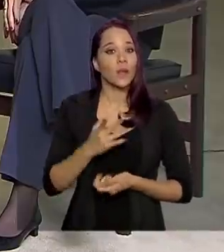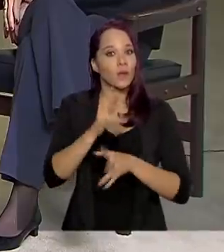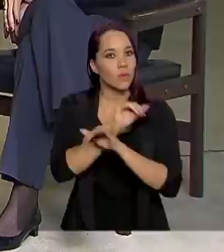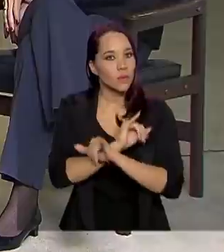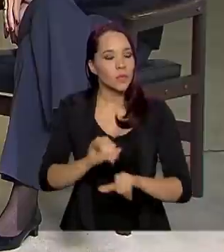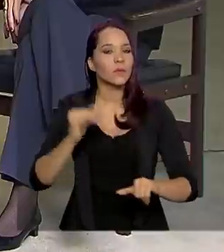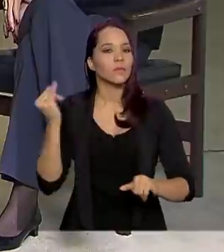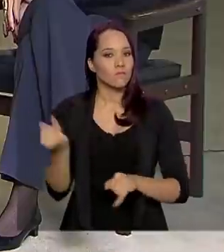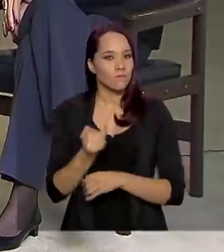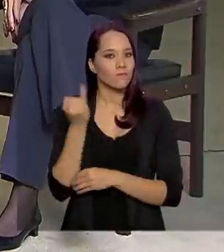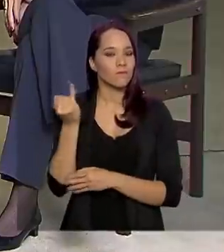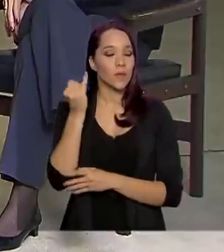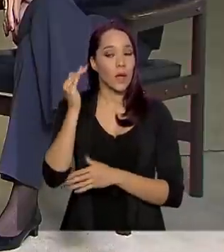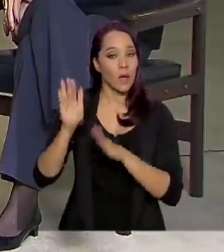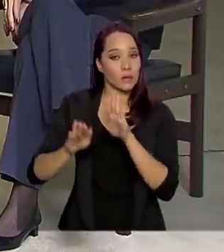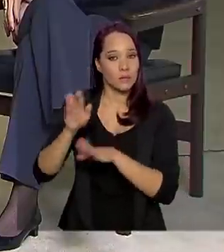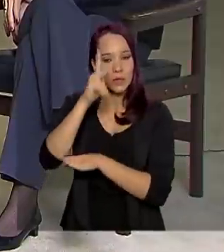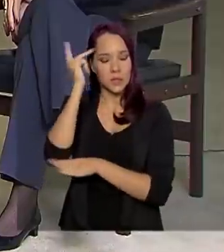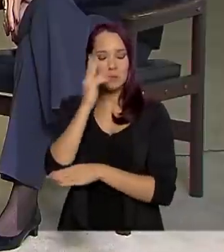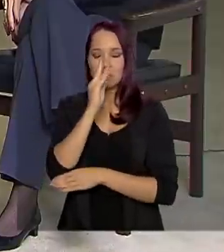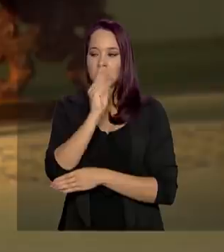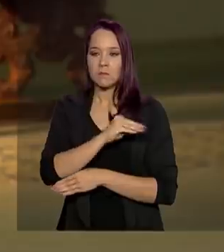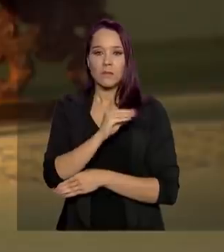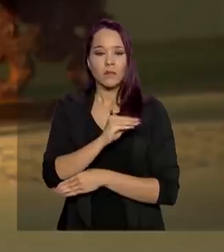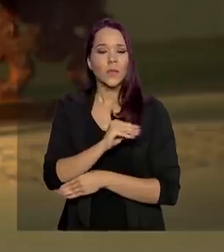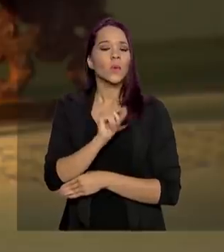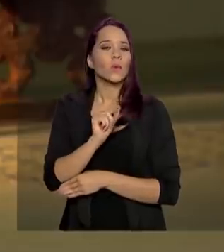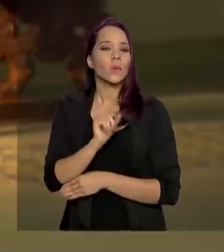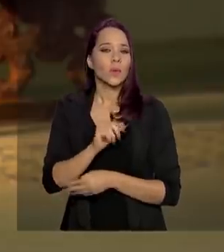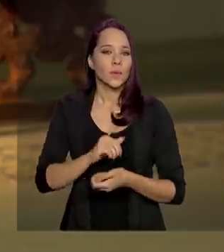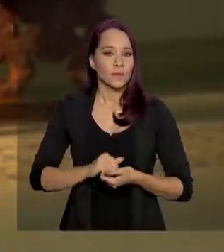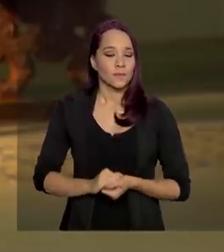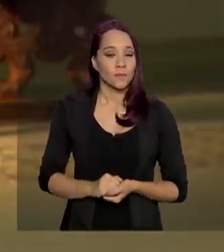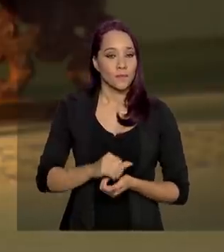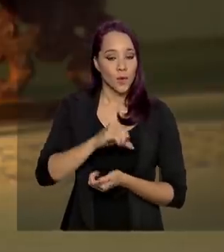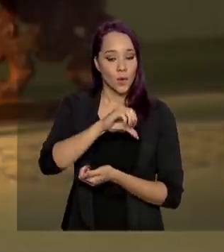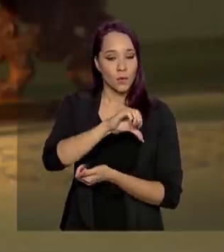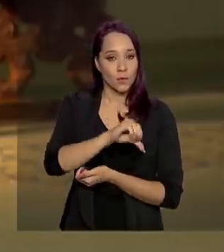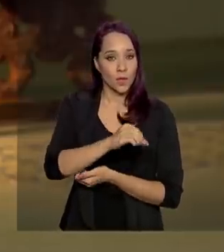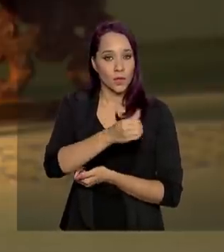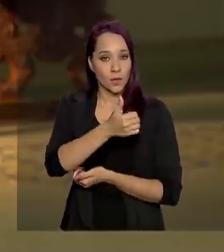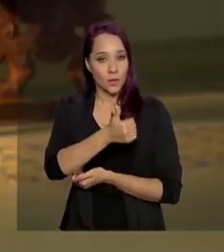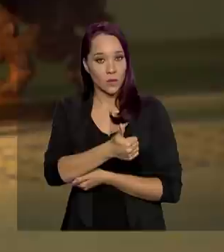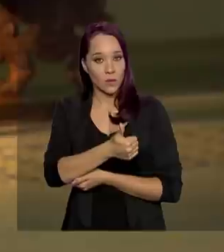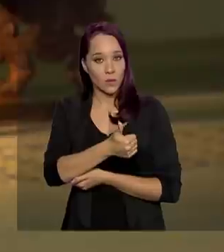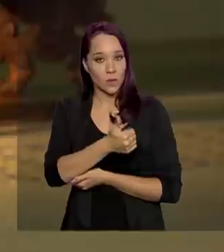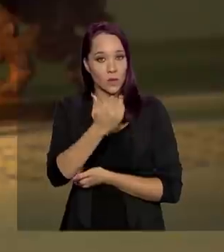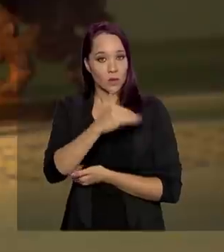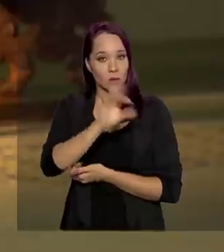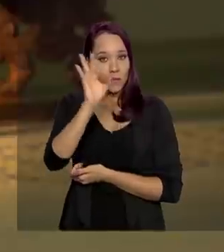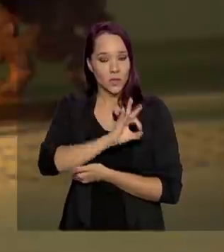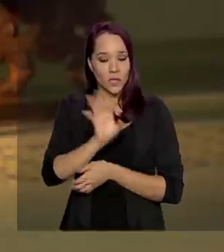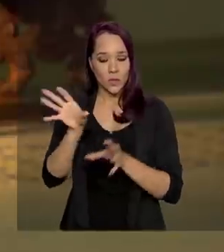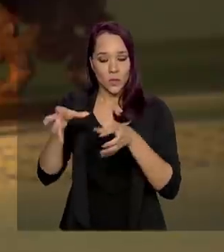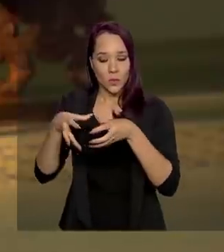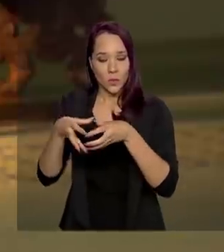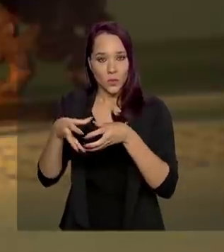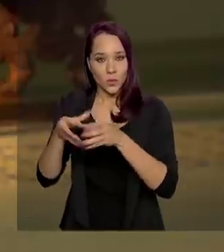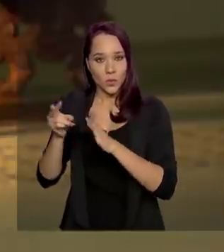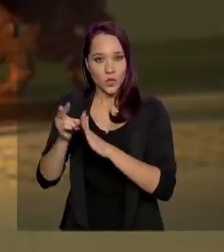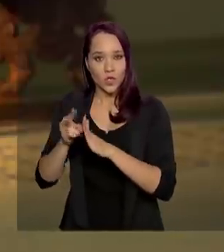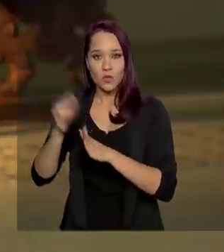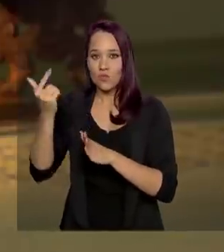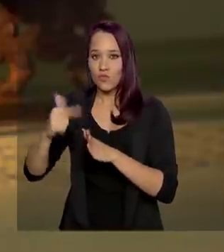importante que, às vezes, as pessoas ignoram é que 91,5% das aldeias não